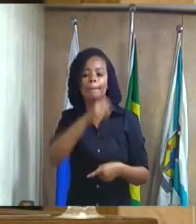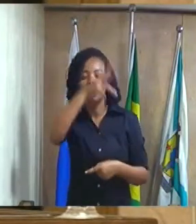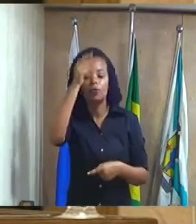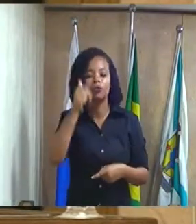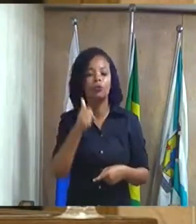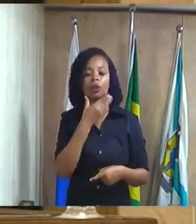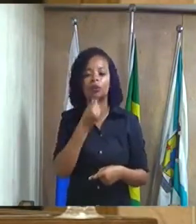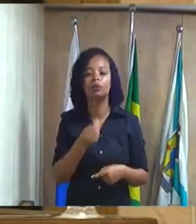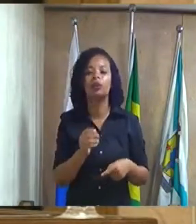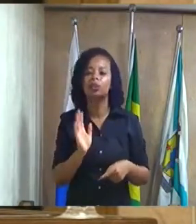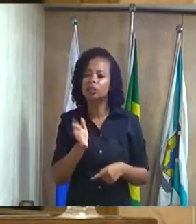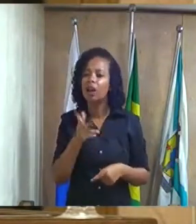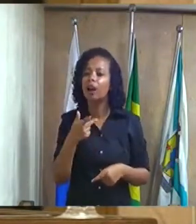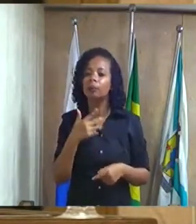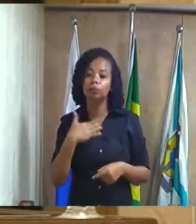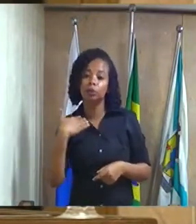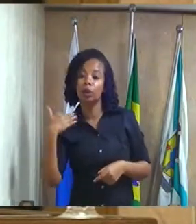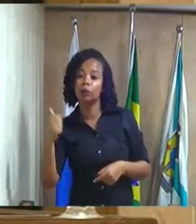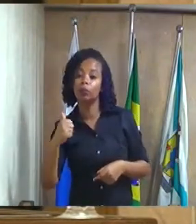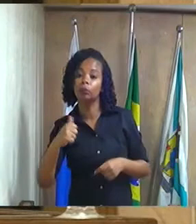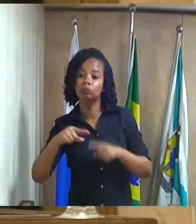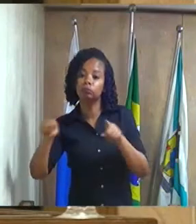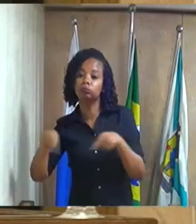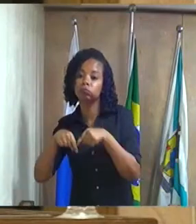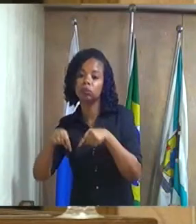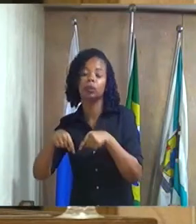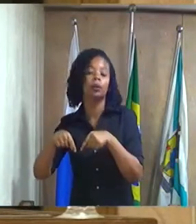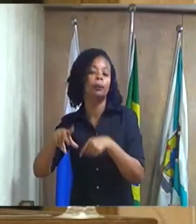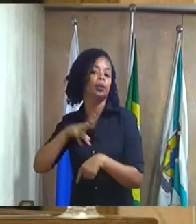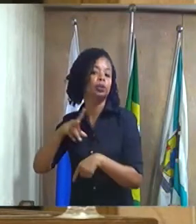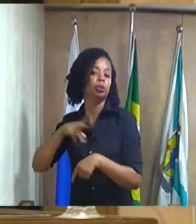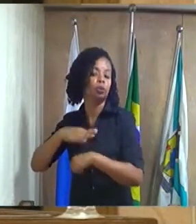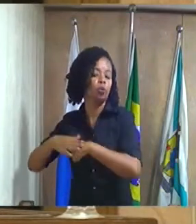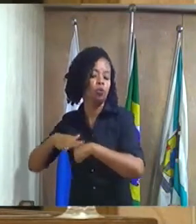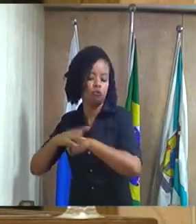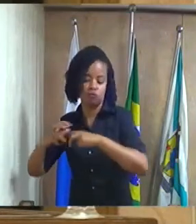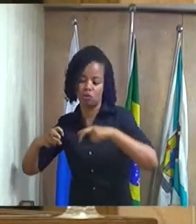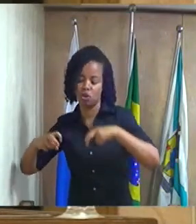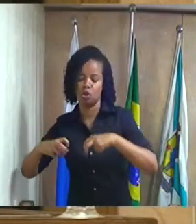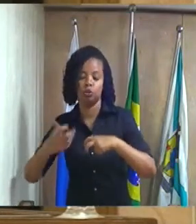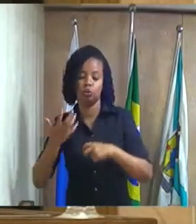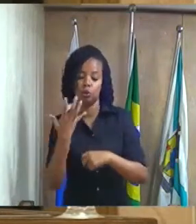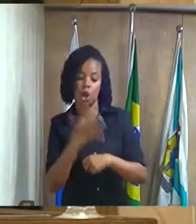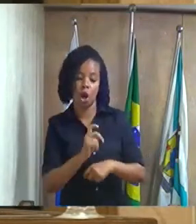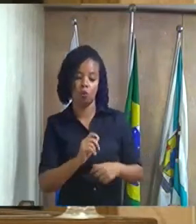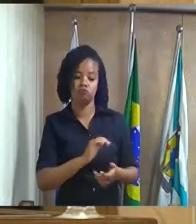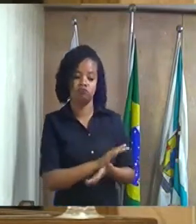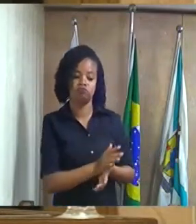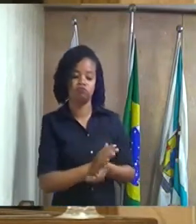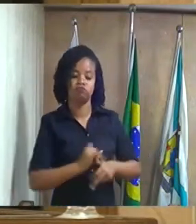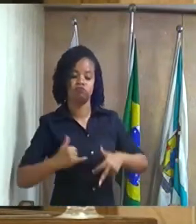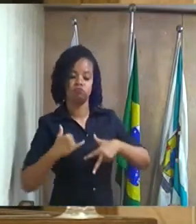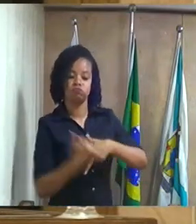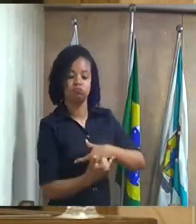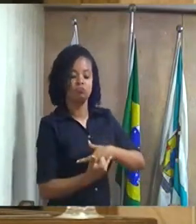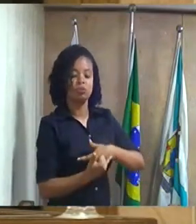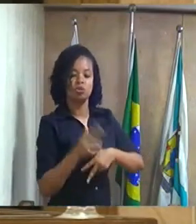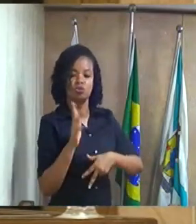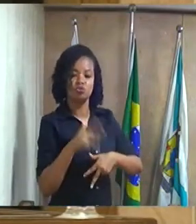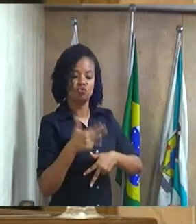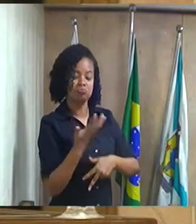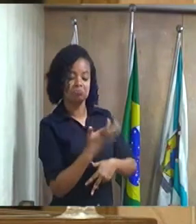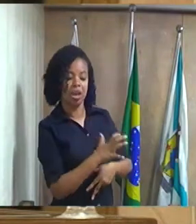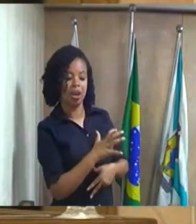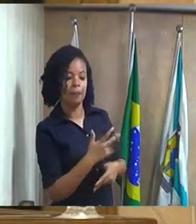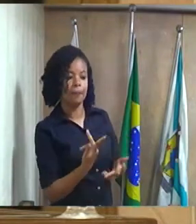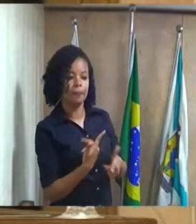vezes dentro do gabinete dele não compactu com sacanagem não compactu com corrupção o prefeito já me colocou várias